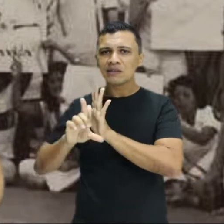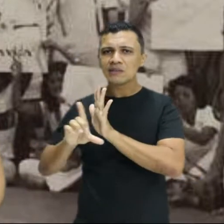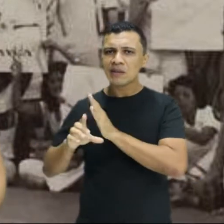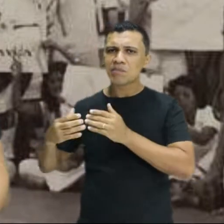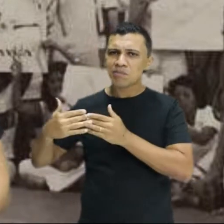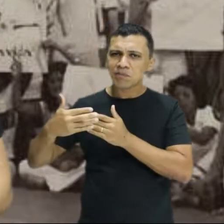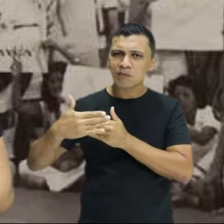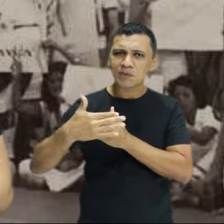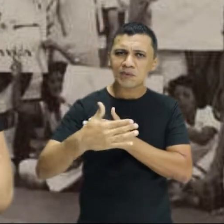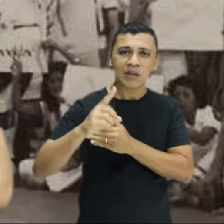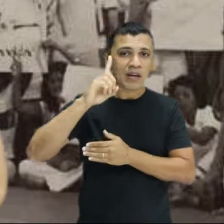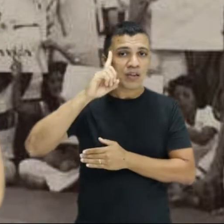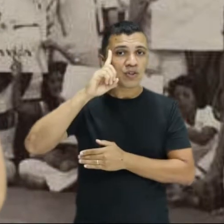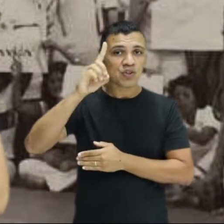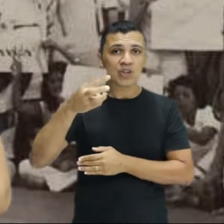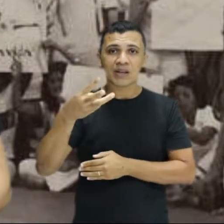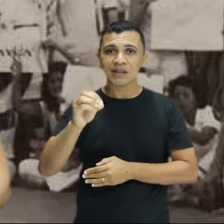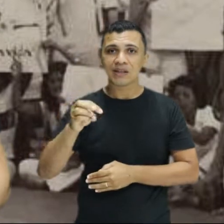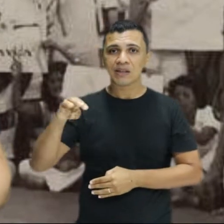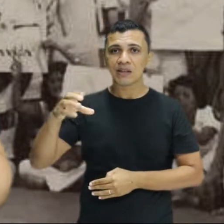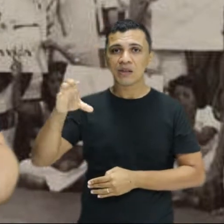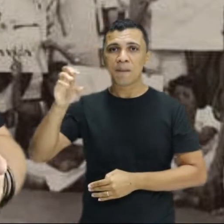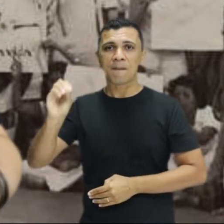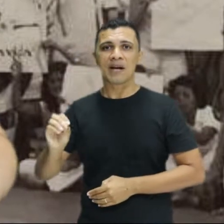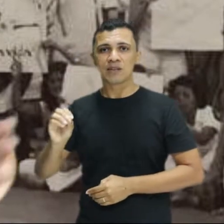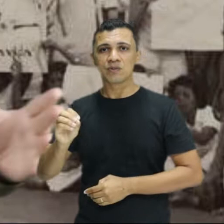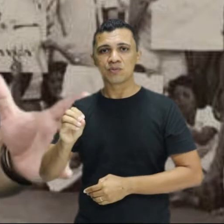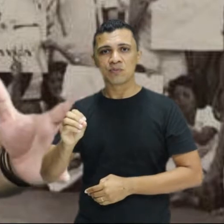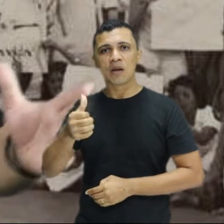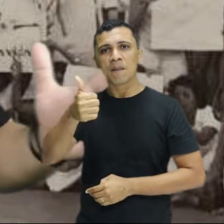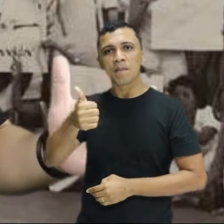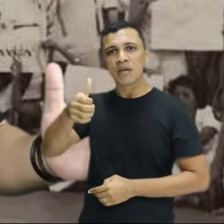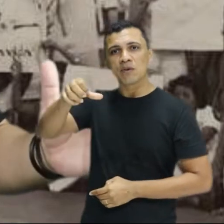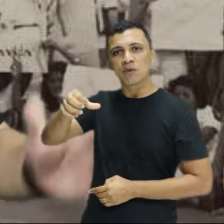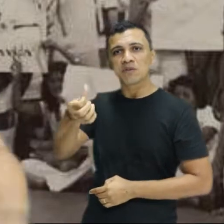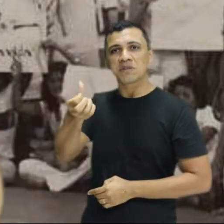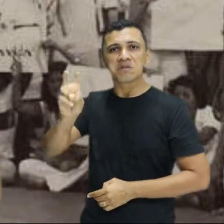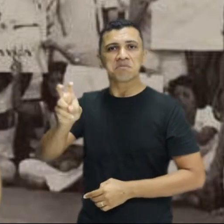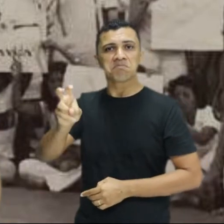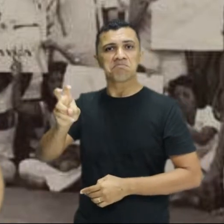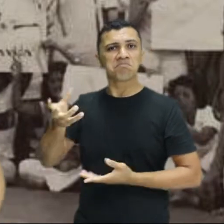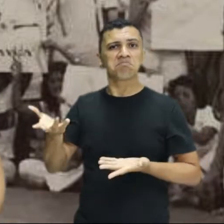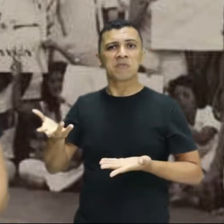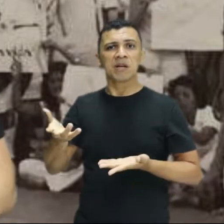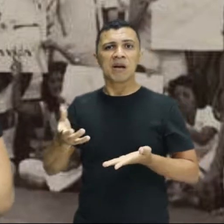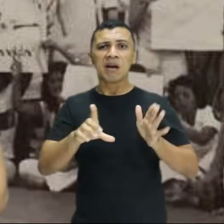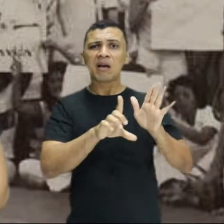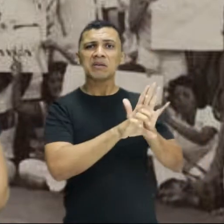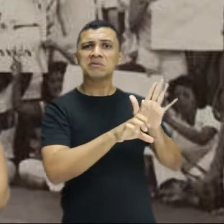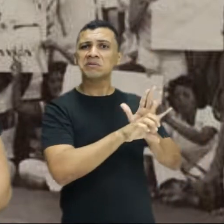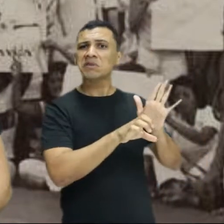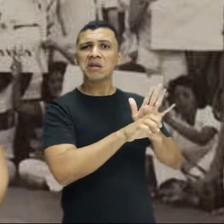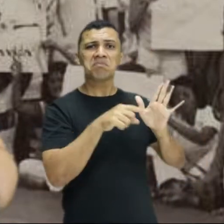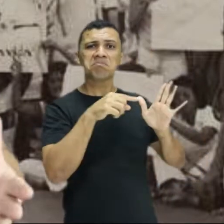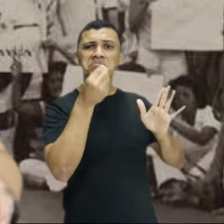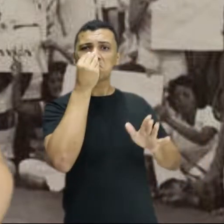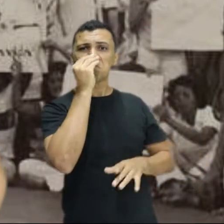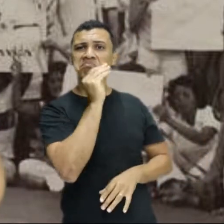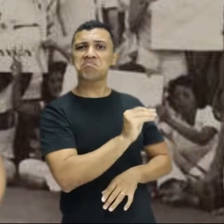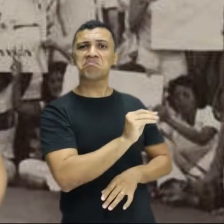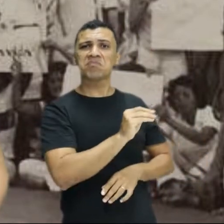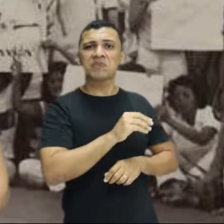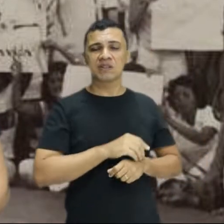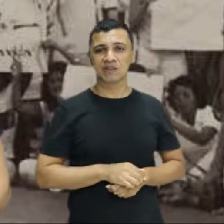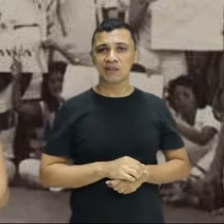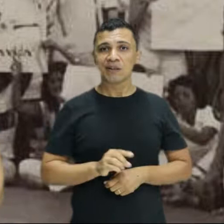o dia 30 de março de 1965, quando, sem nenhuma explicação, ela passou a ser ignorada. E aí